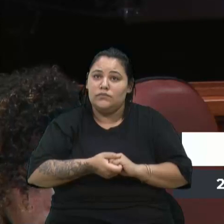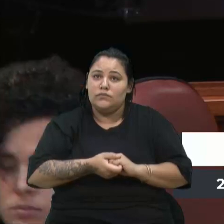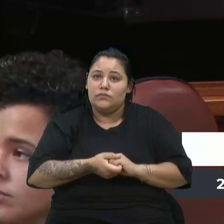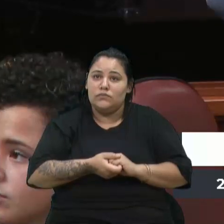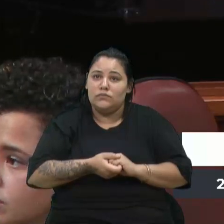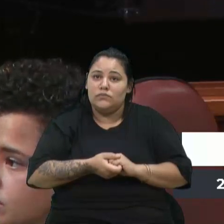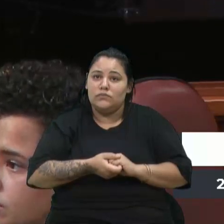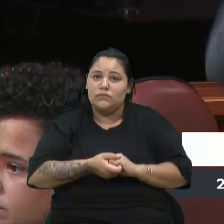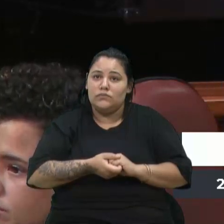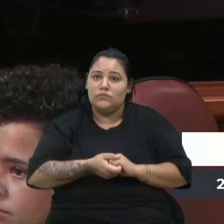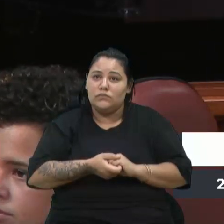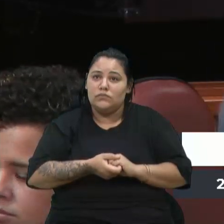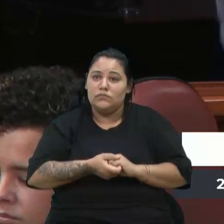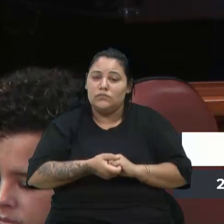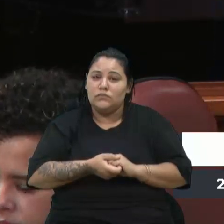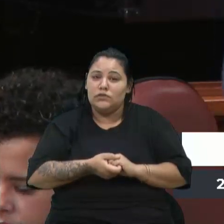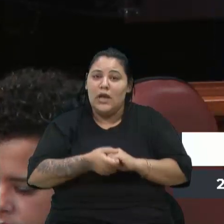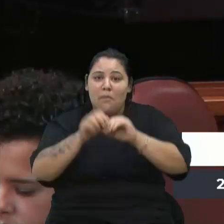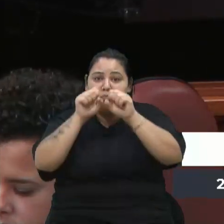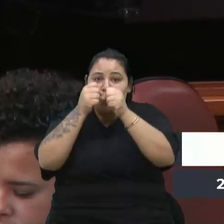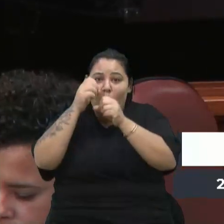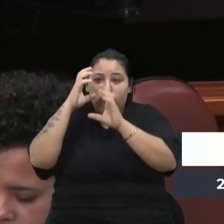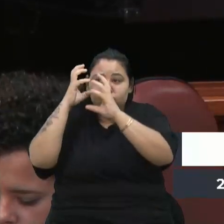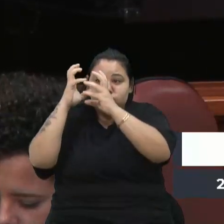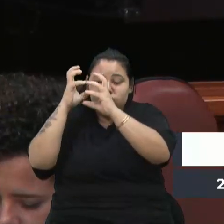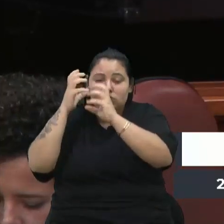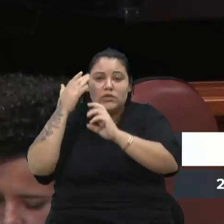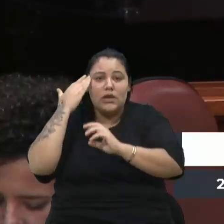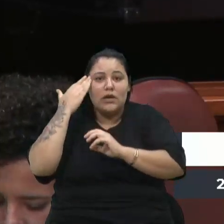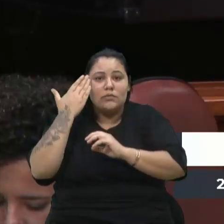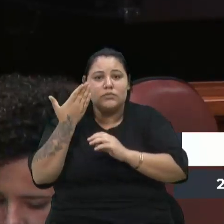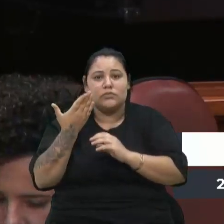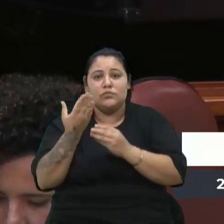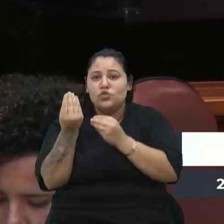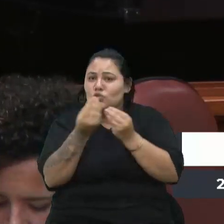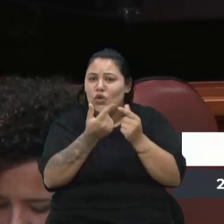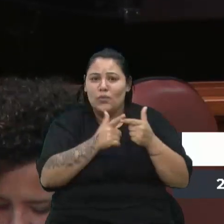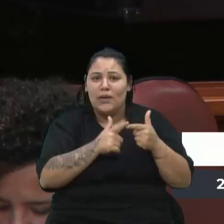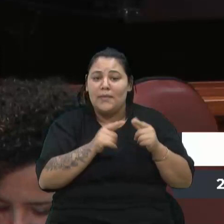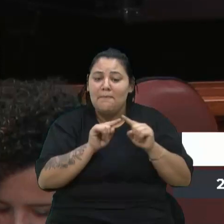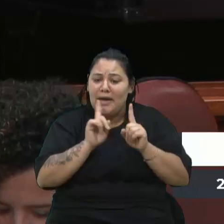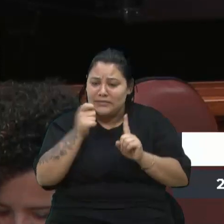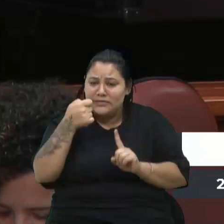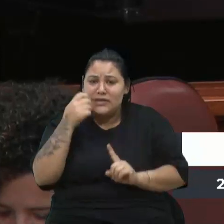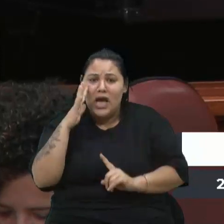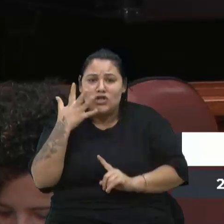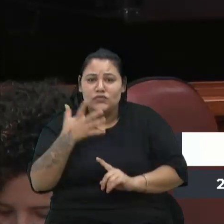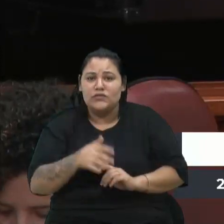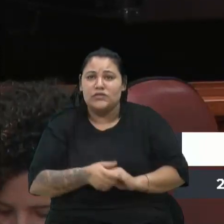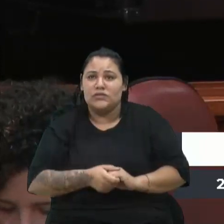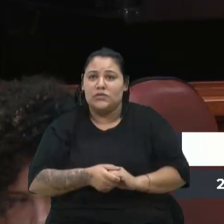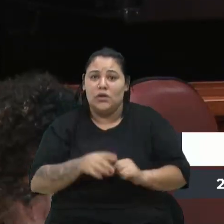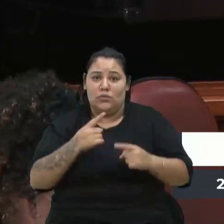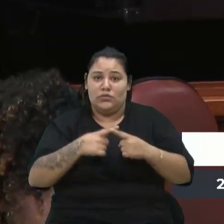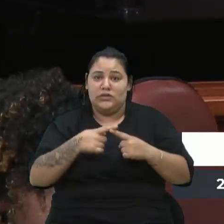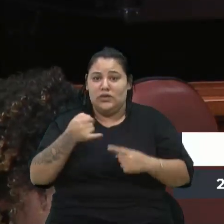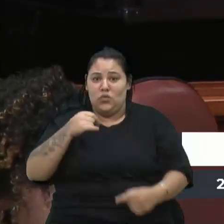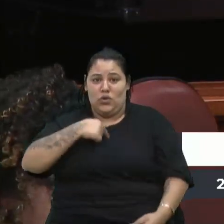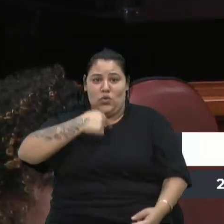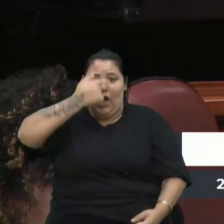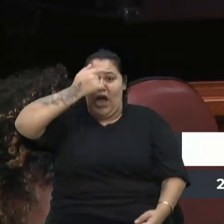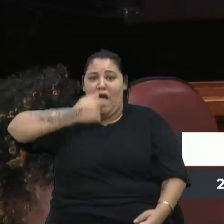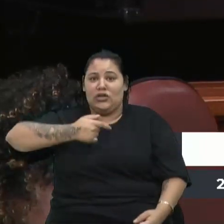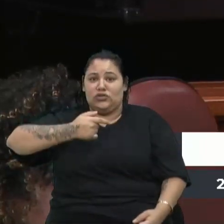Um coágulo, um traumatismo crâniano. Enfim, mas que se resolva. Porque, senão, eu vou achar que,